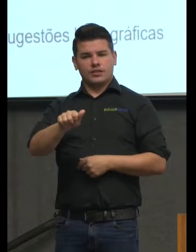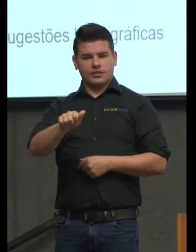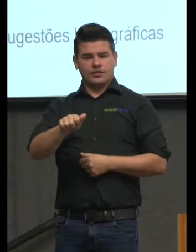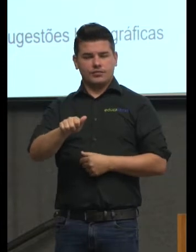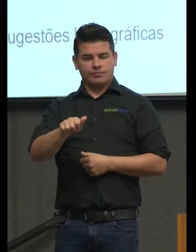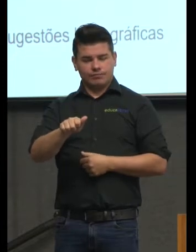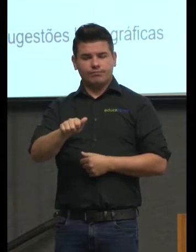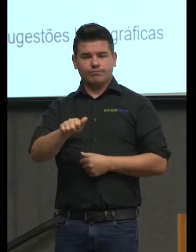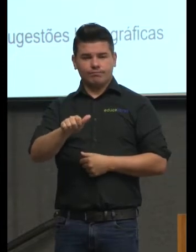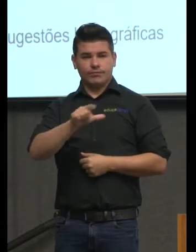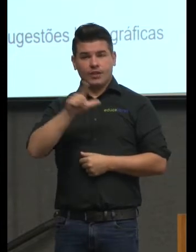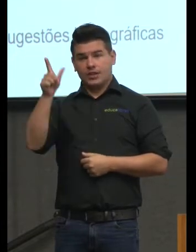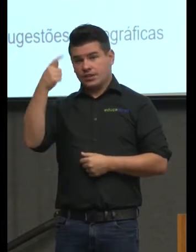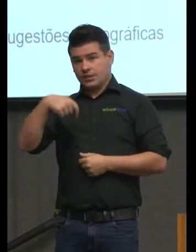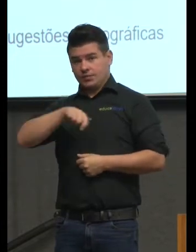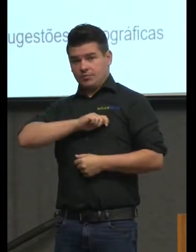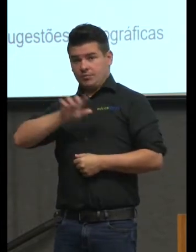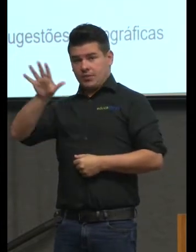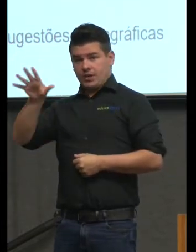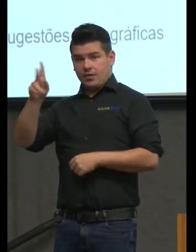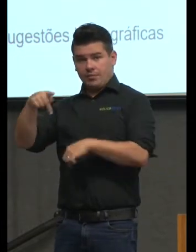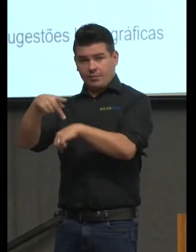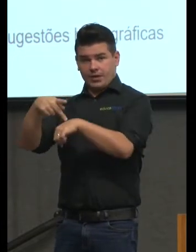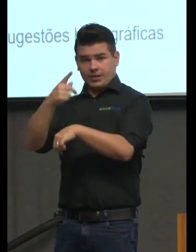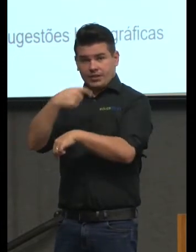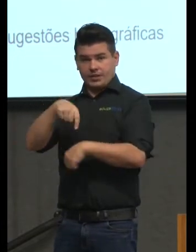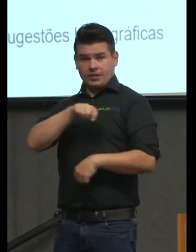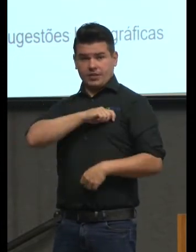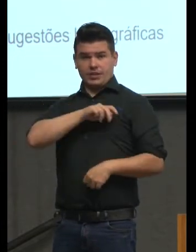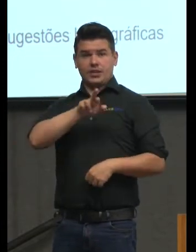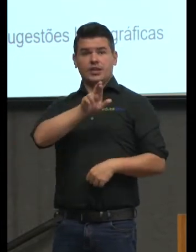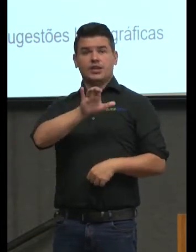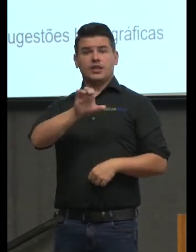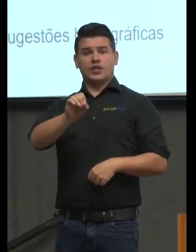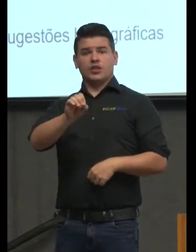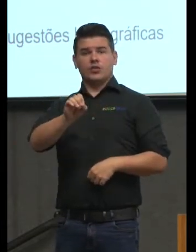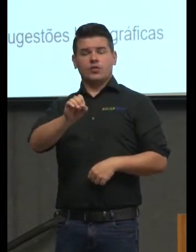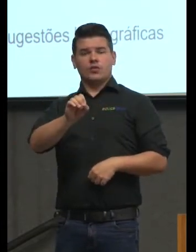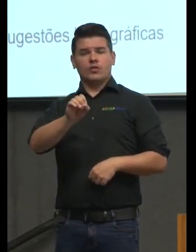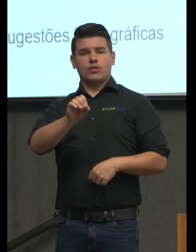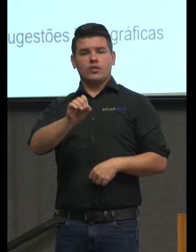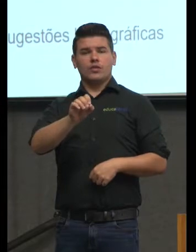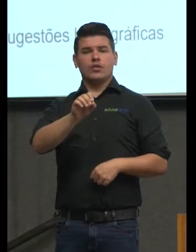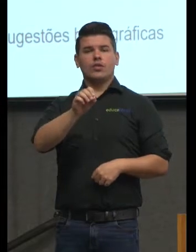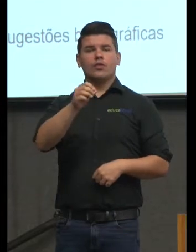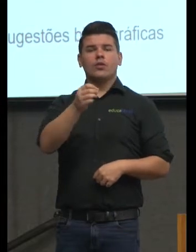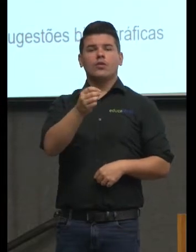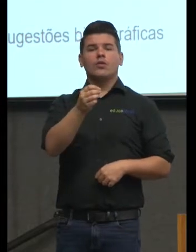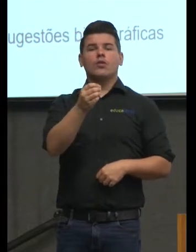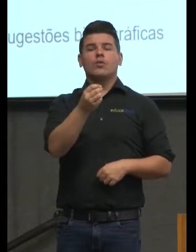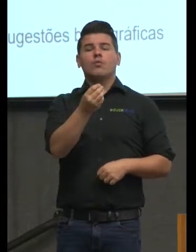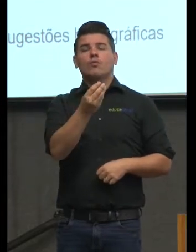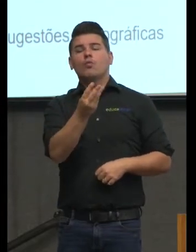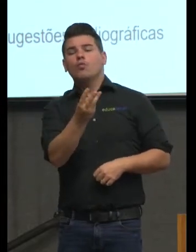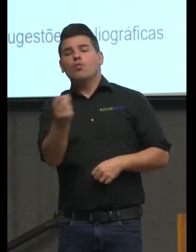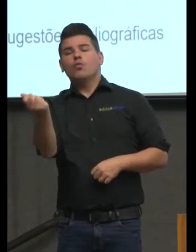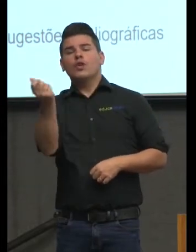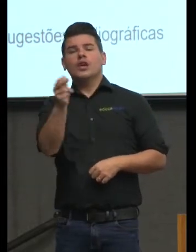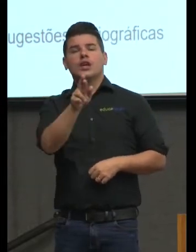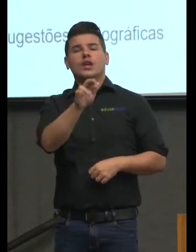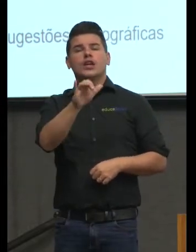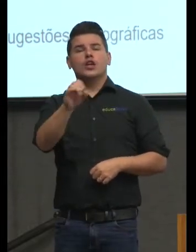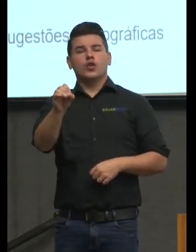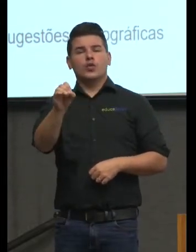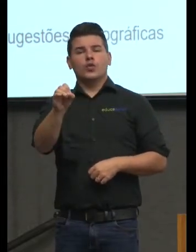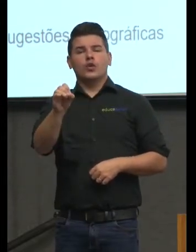os espanhóis eles usam em termos a palavra rico para gosto muito rico é uma coisa muito